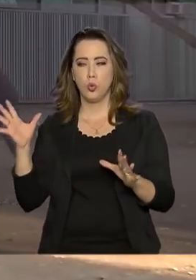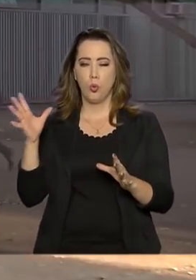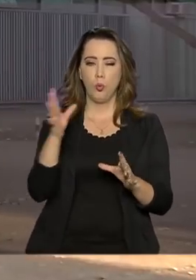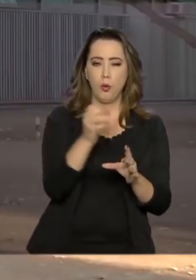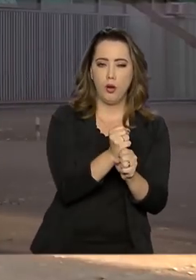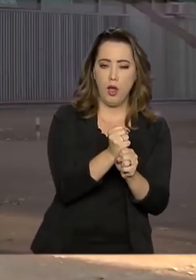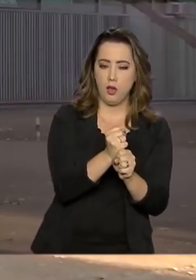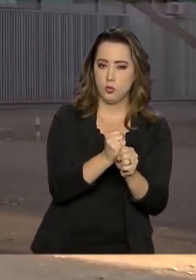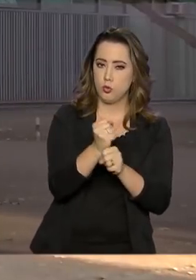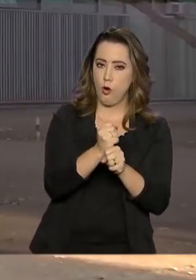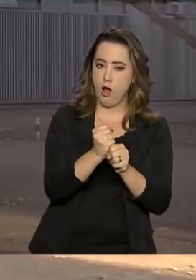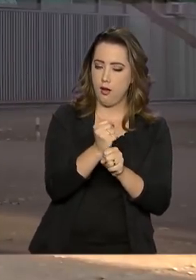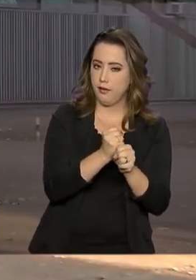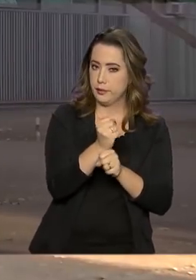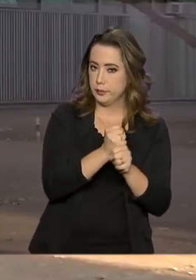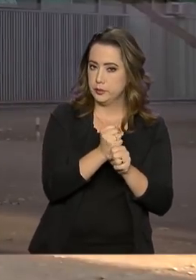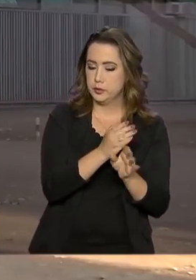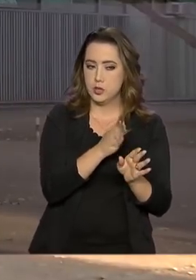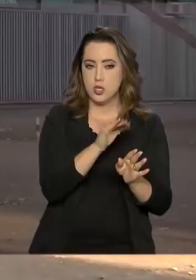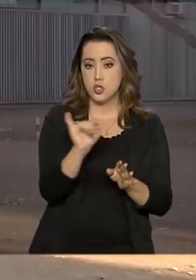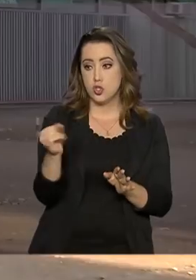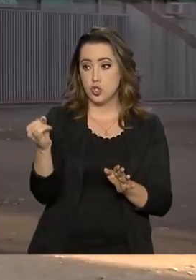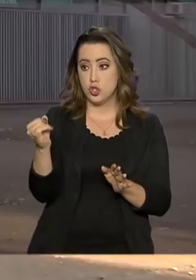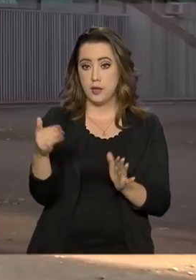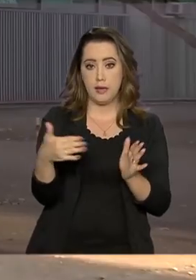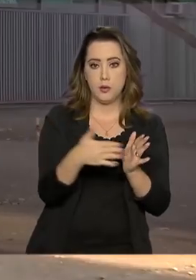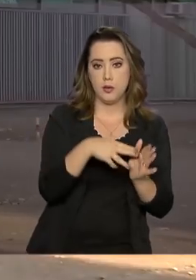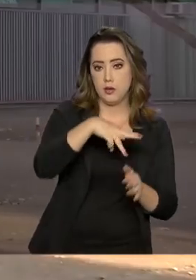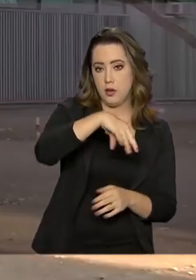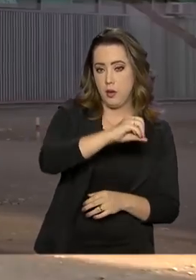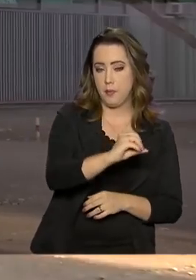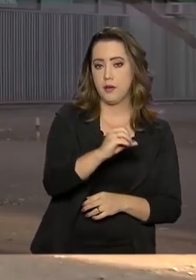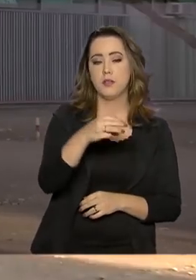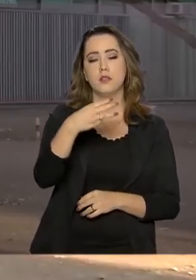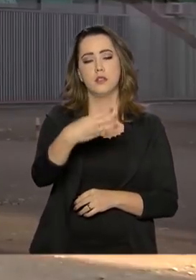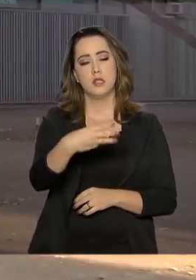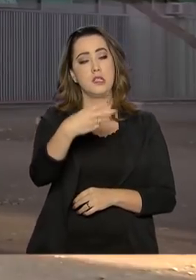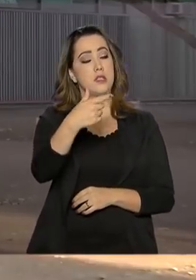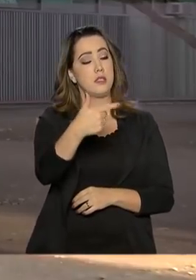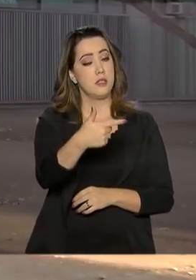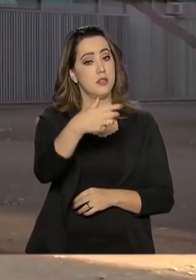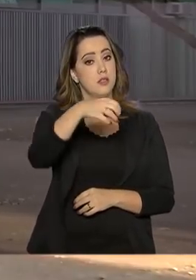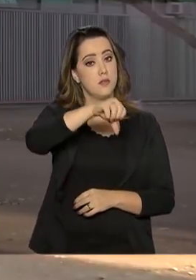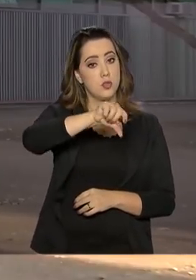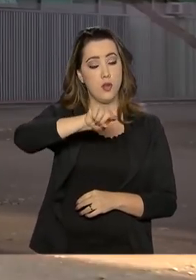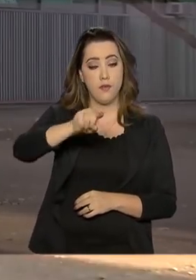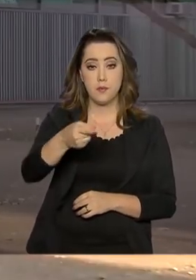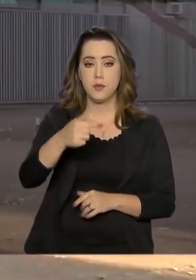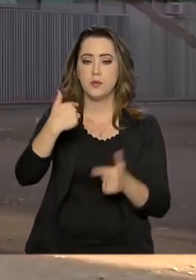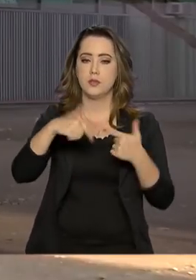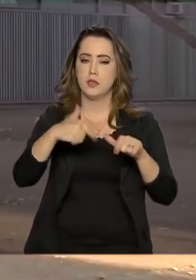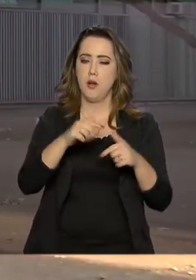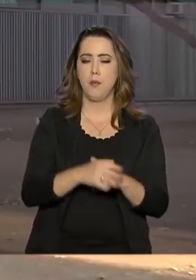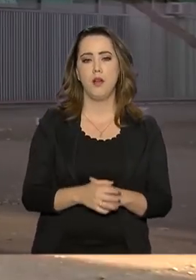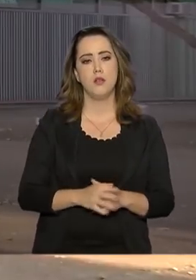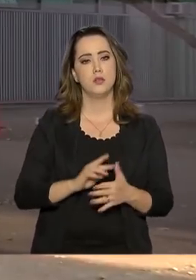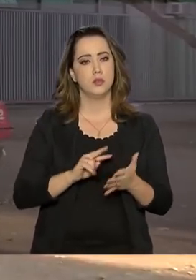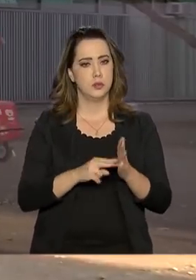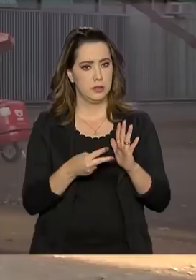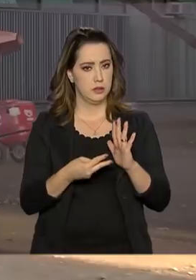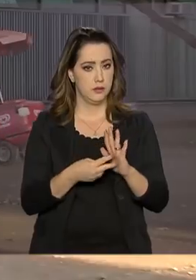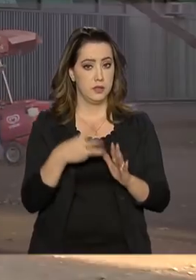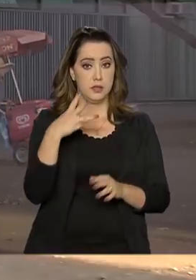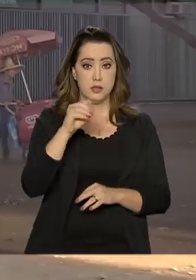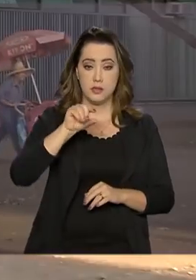de 351 mil novos empregos, um estoque de praticamente 30 milhões de empregos